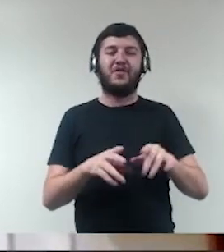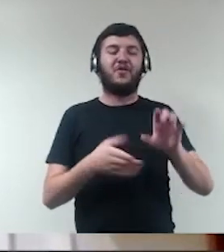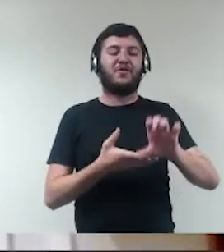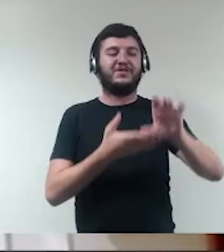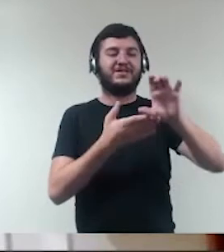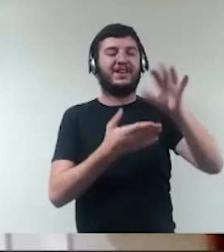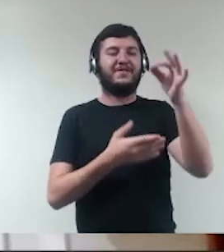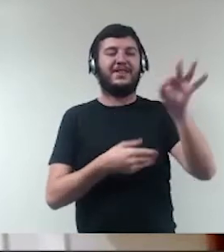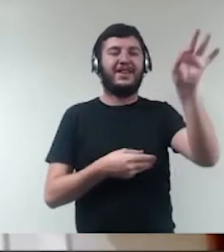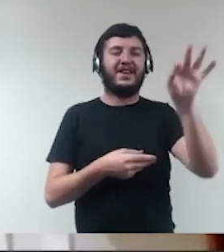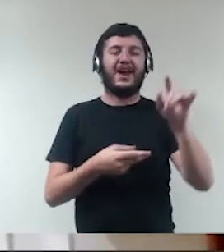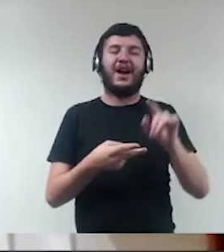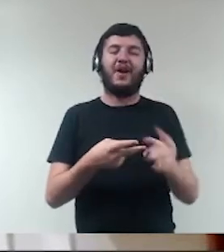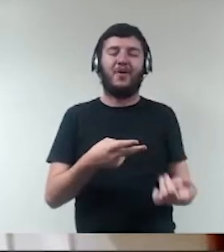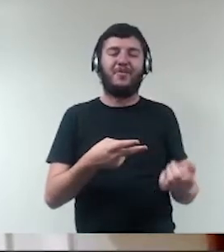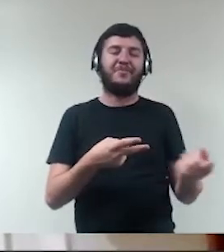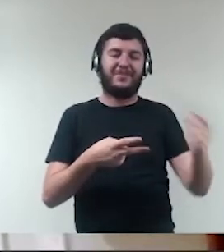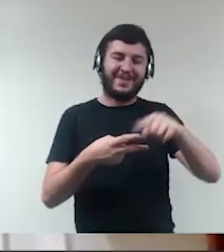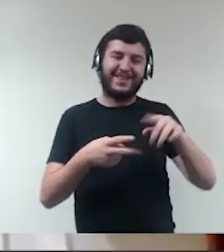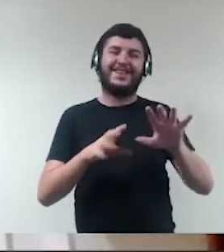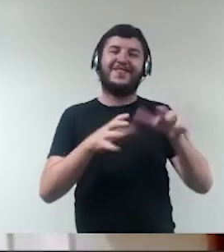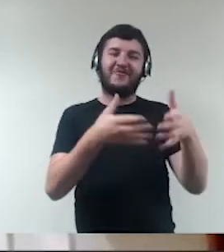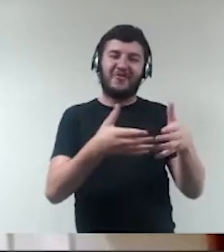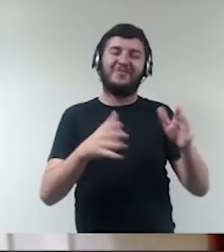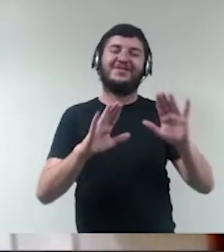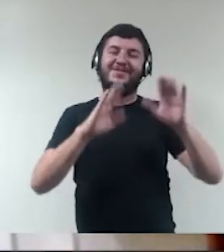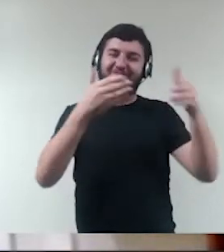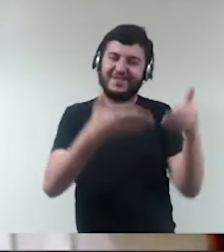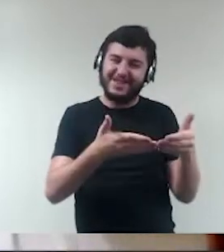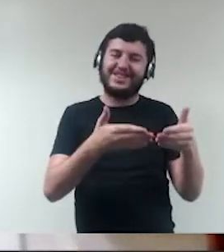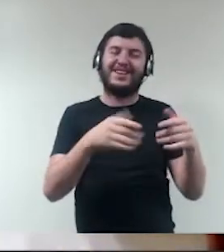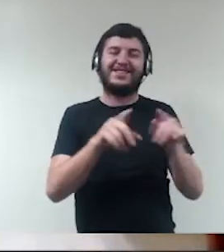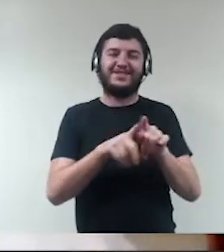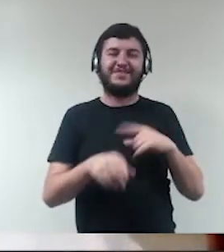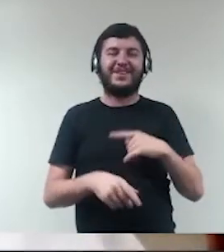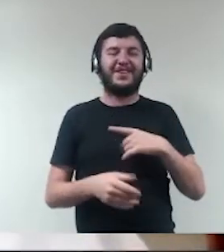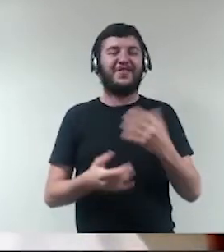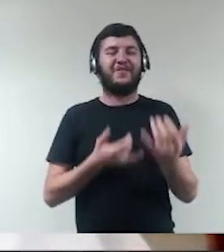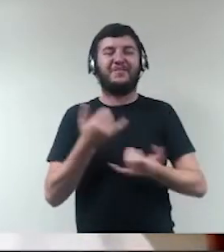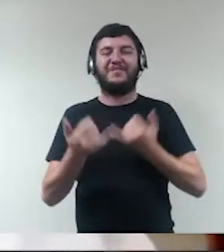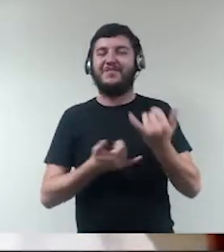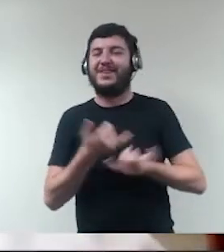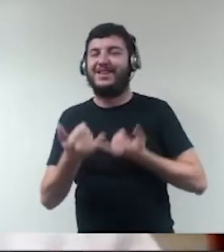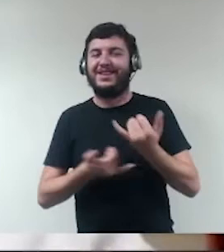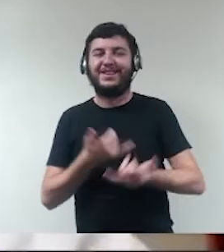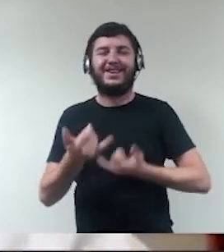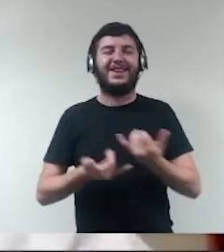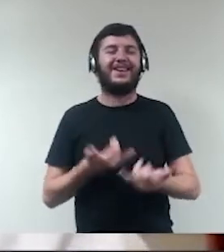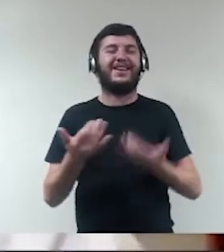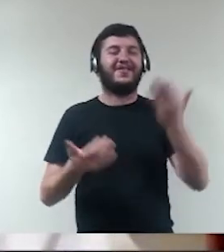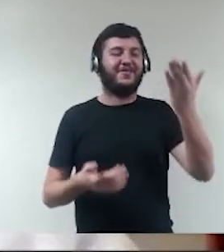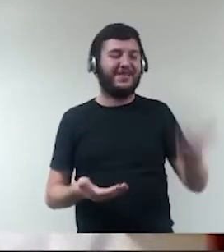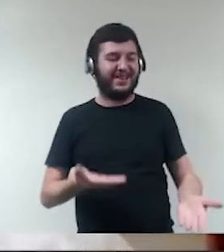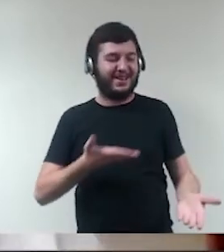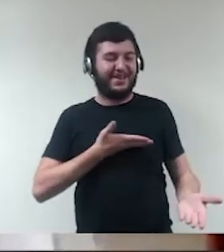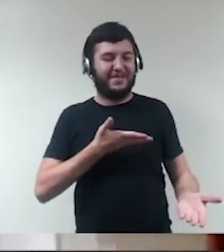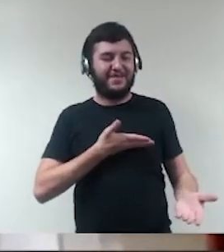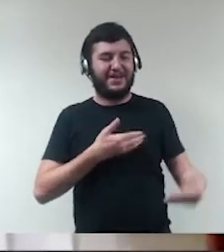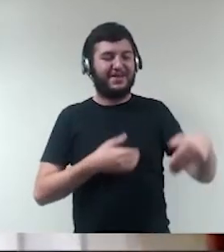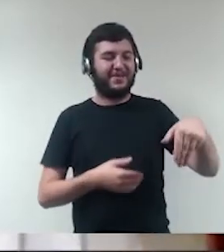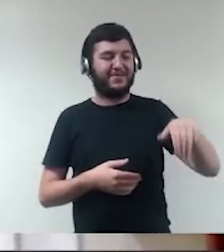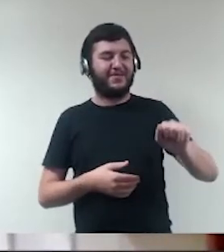e até brinquei com o nosso colega Marcos Vinícius,